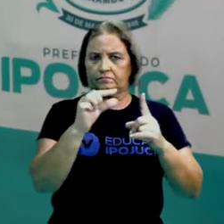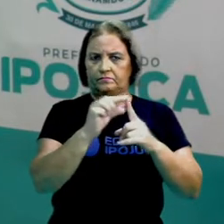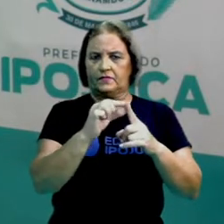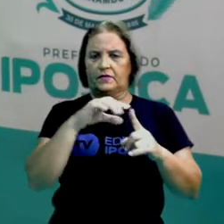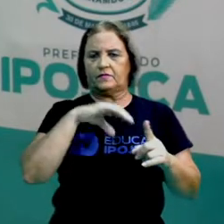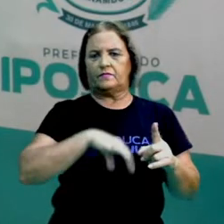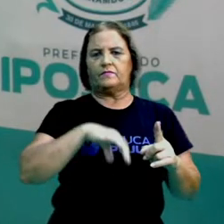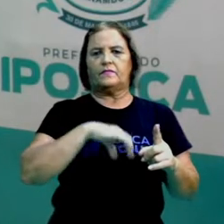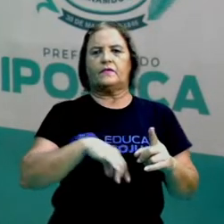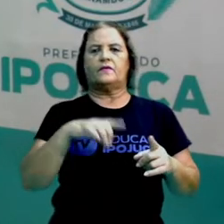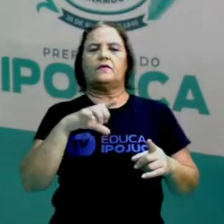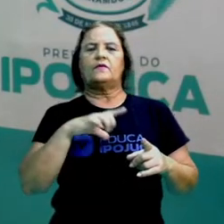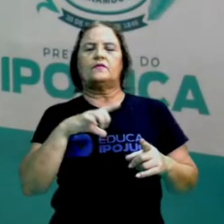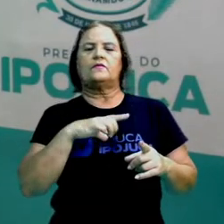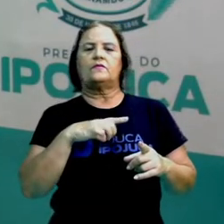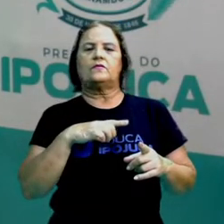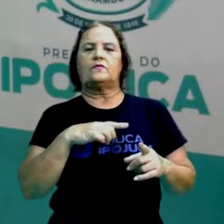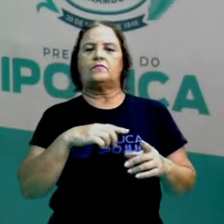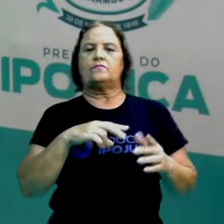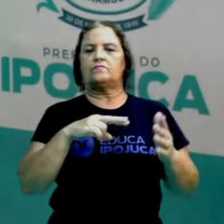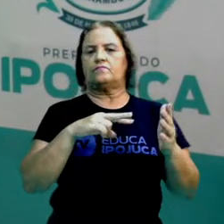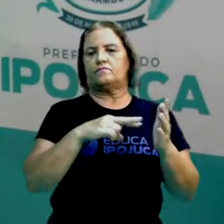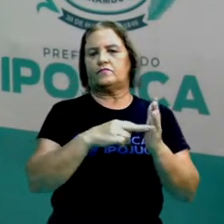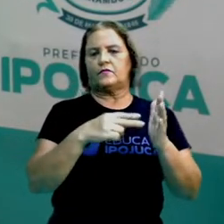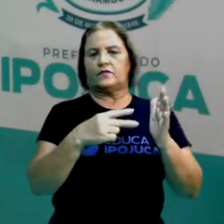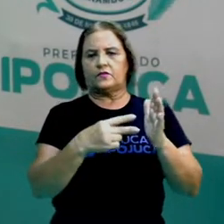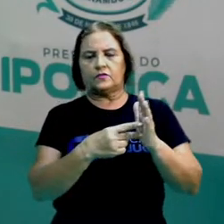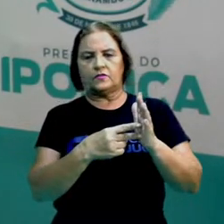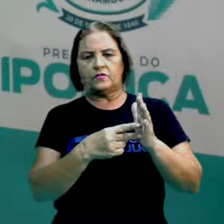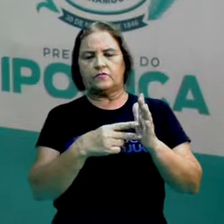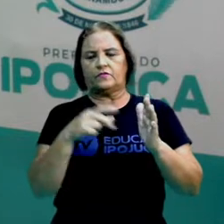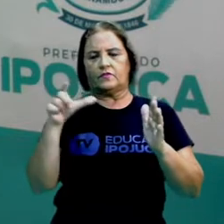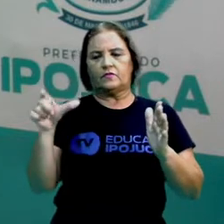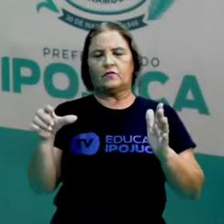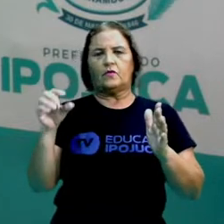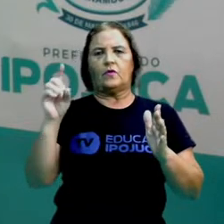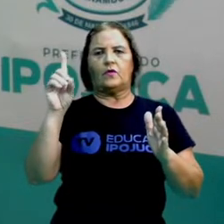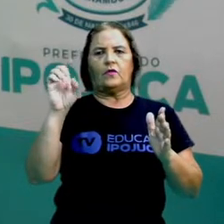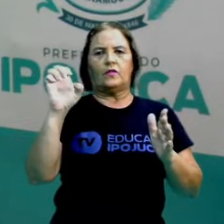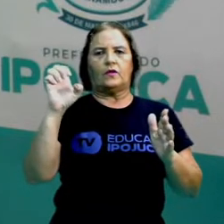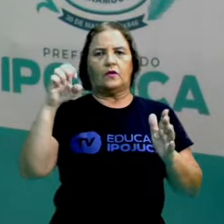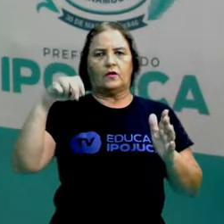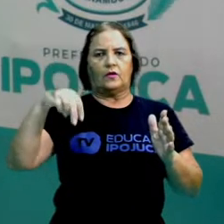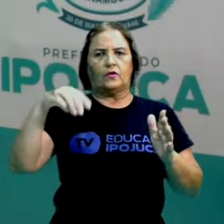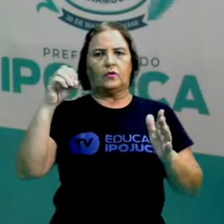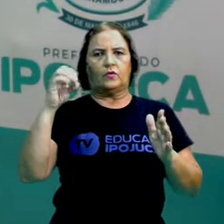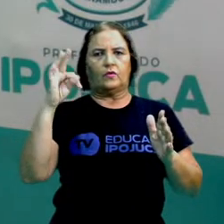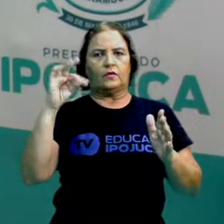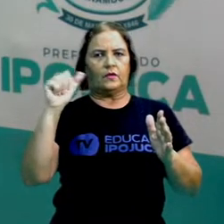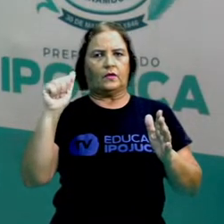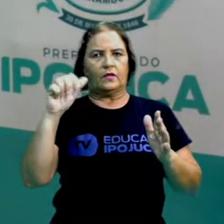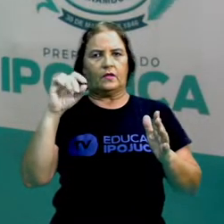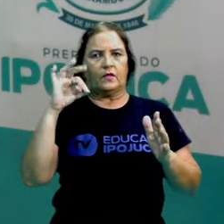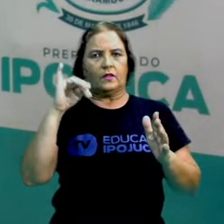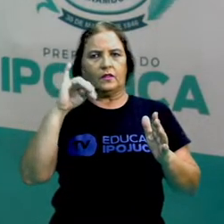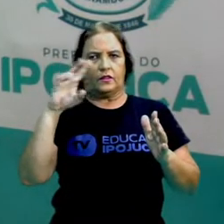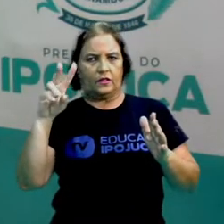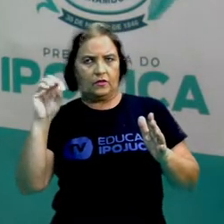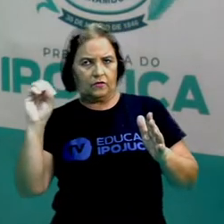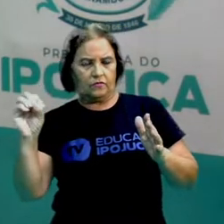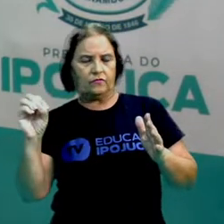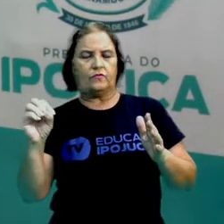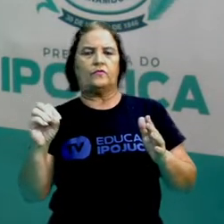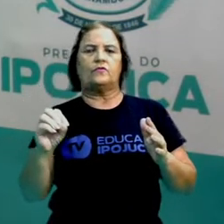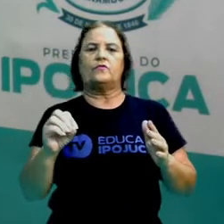português, ela tem um sentido denotativo e conotativo. Por exemplo, a palavra flor,